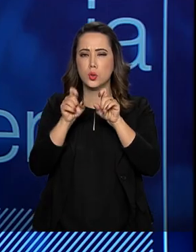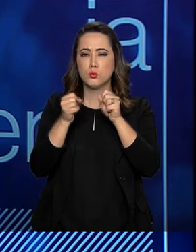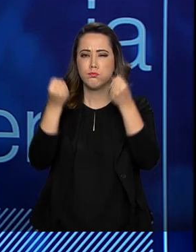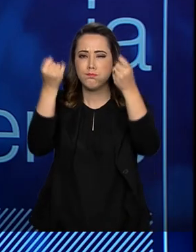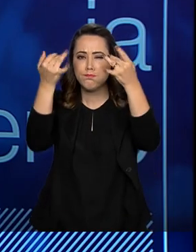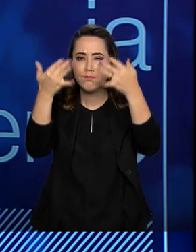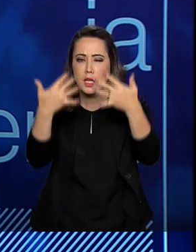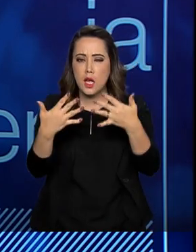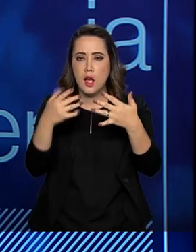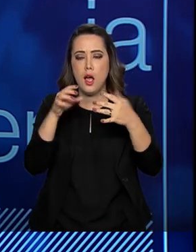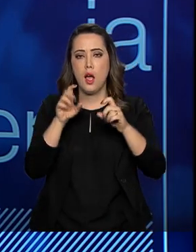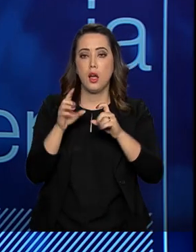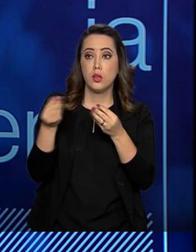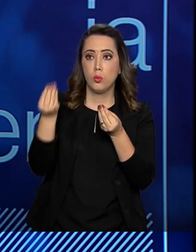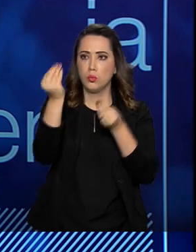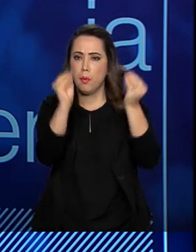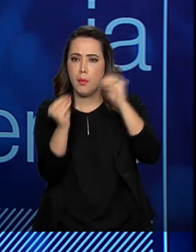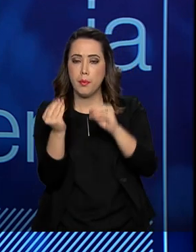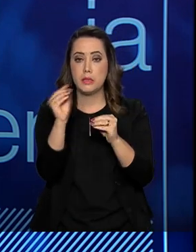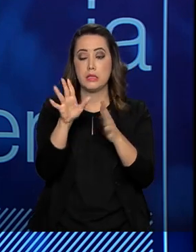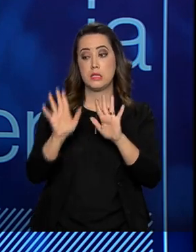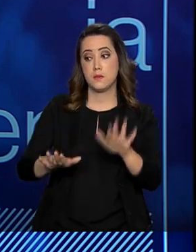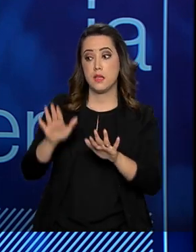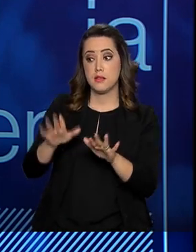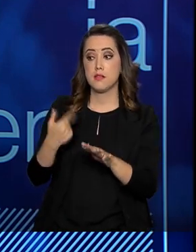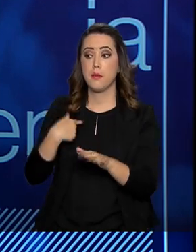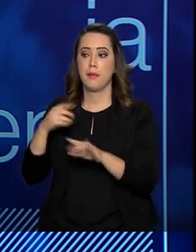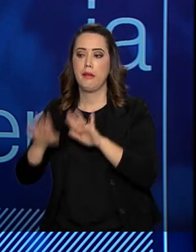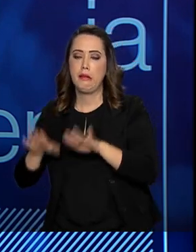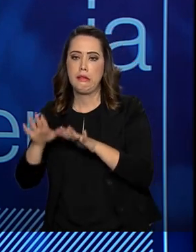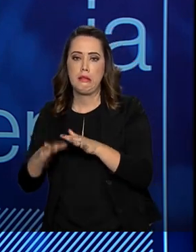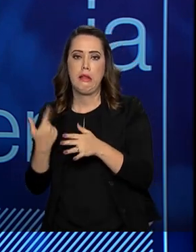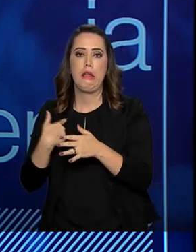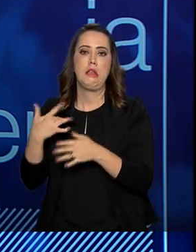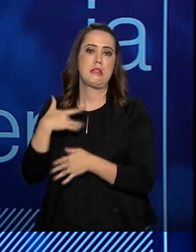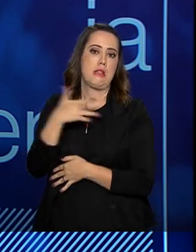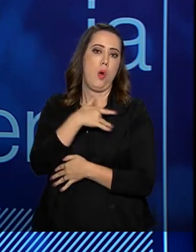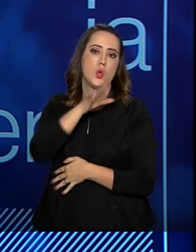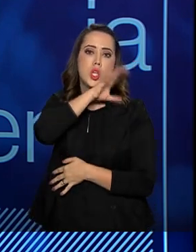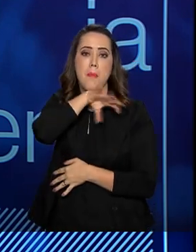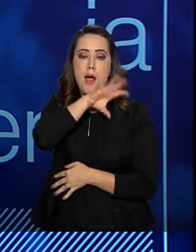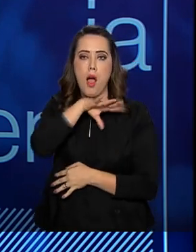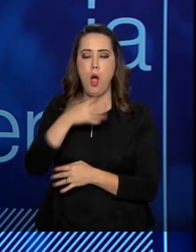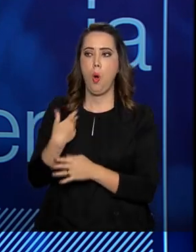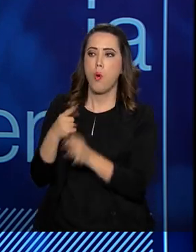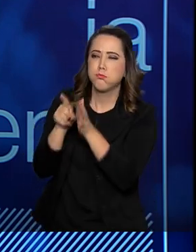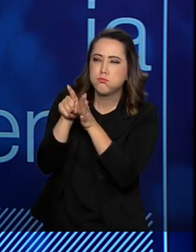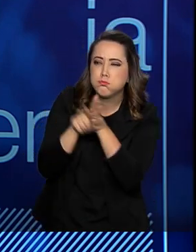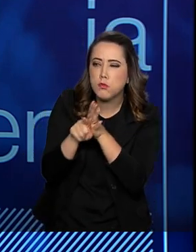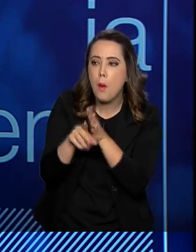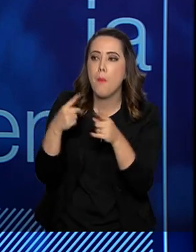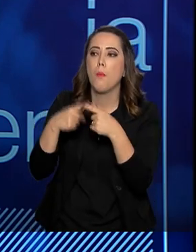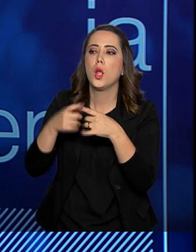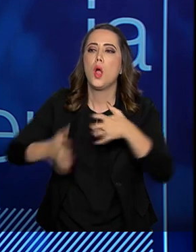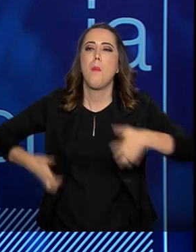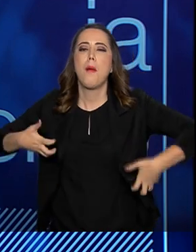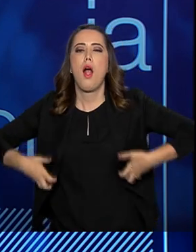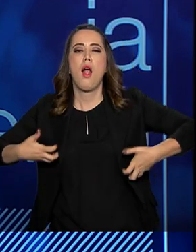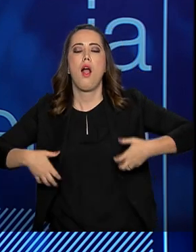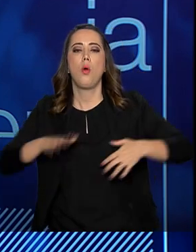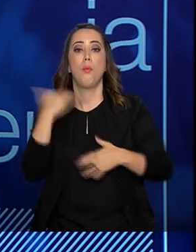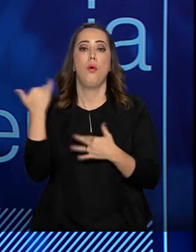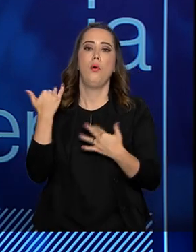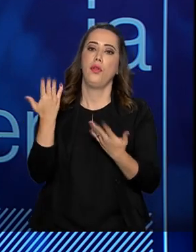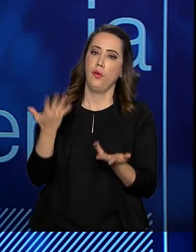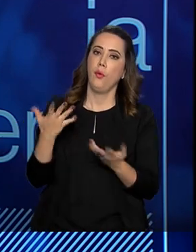atuam na saúde animal, investigando morte de macaco, investigando doenças transmissíveis